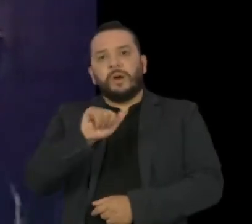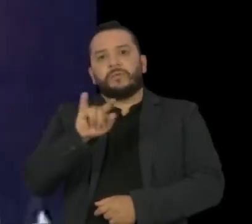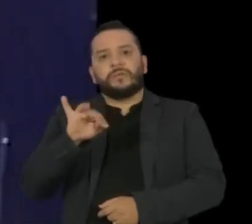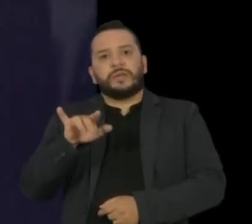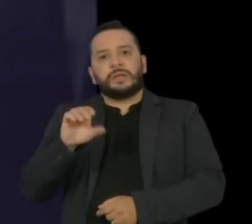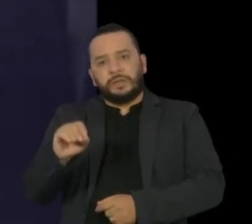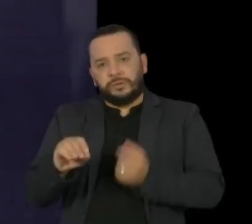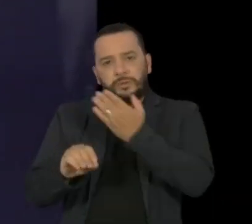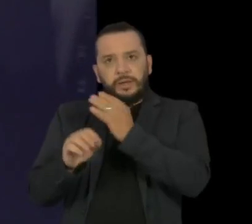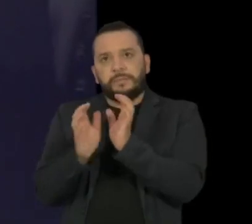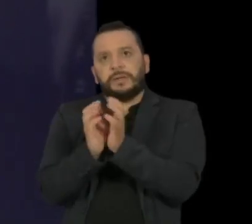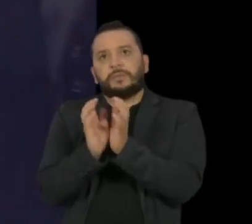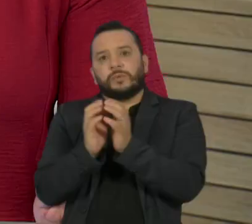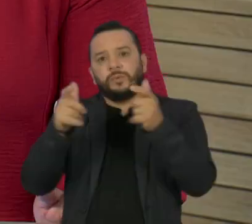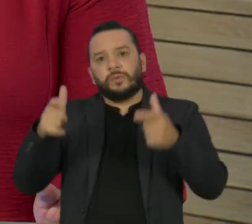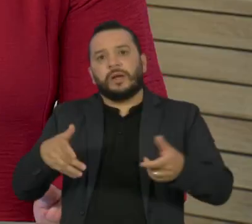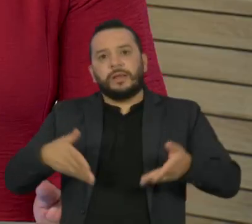pernambucano, onde nasceu.